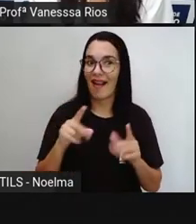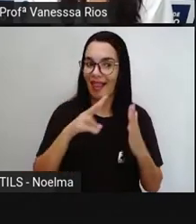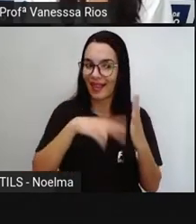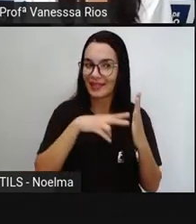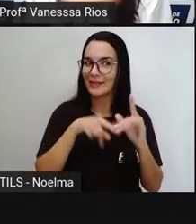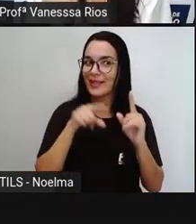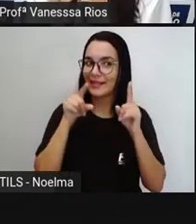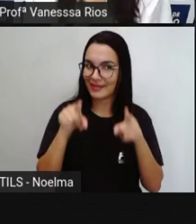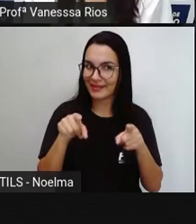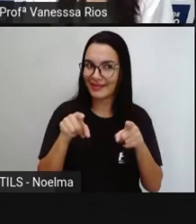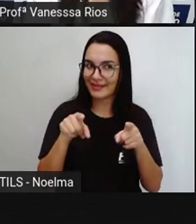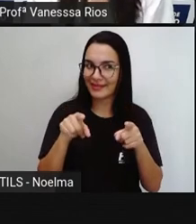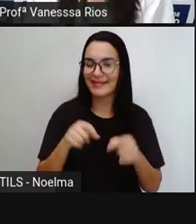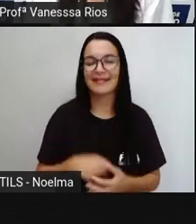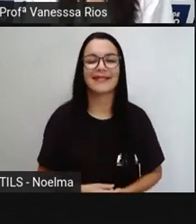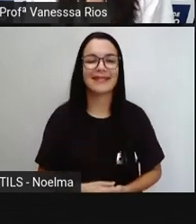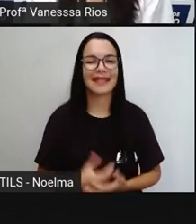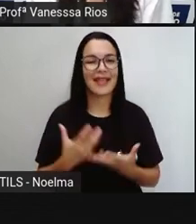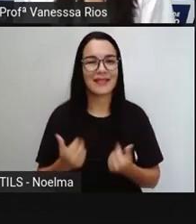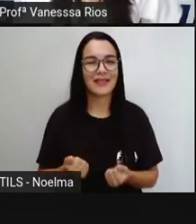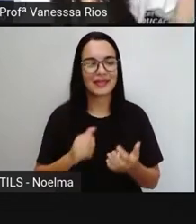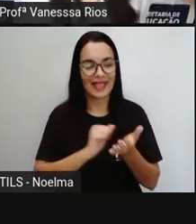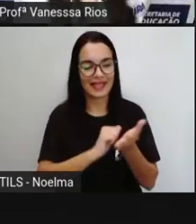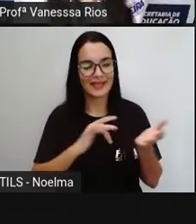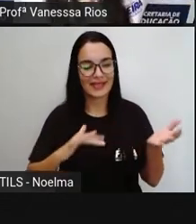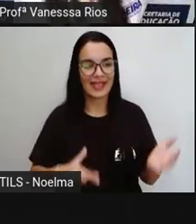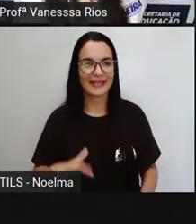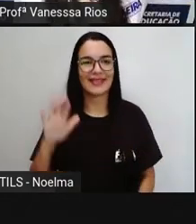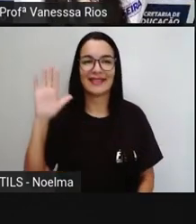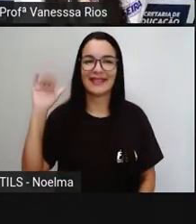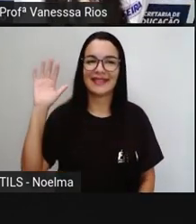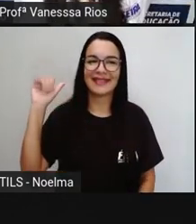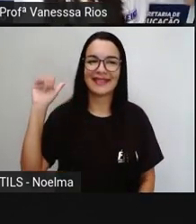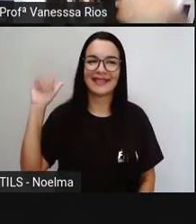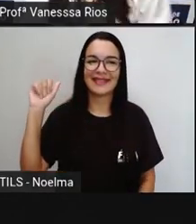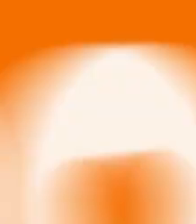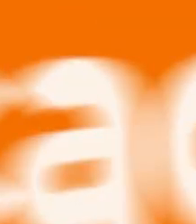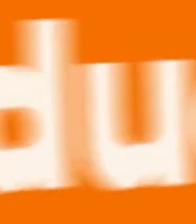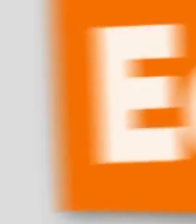módulo leitor. Vamos lá para a nossa atividade. Tchau, tchau!